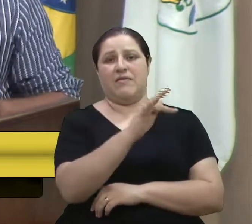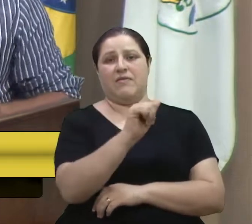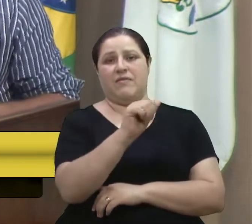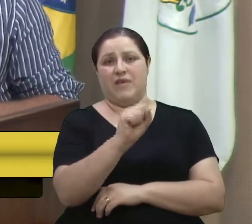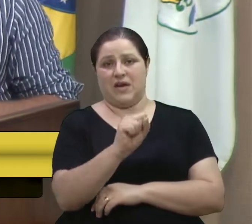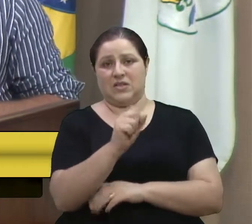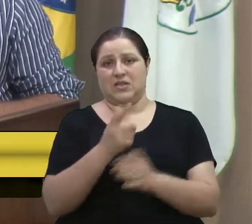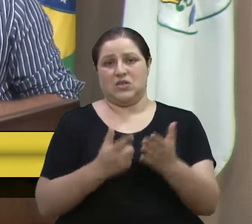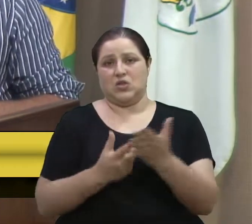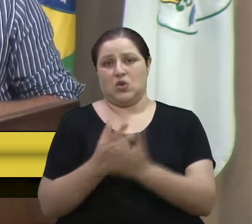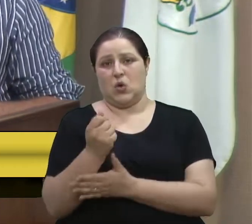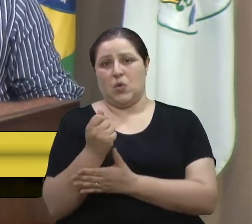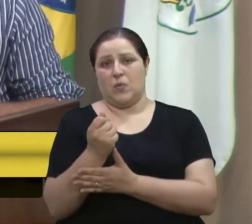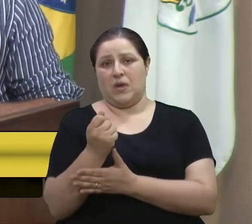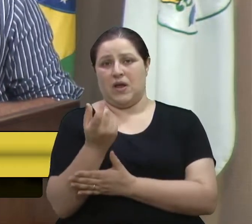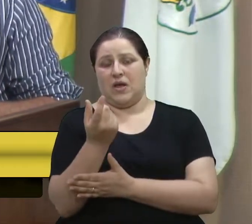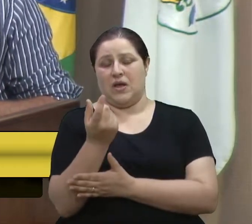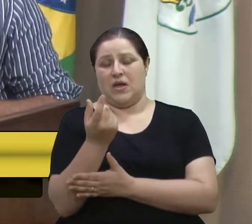famílias com baixa renda.